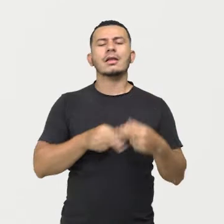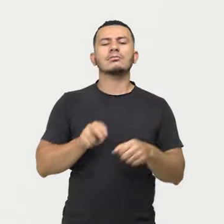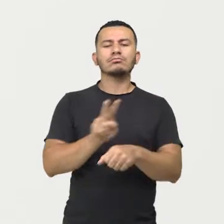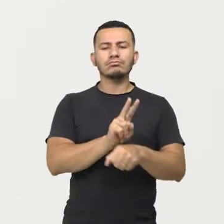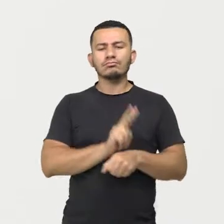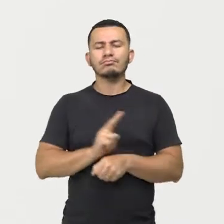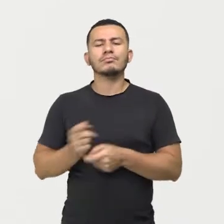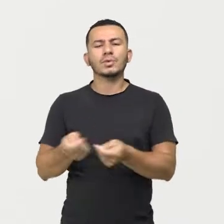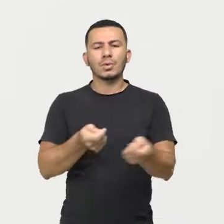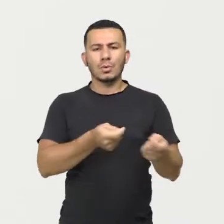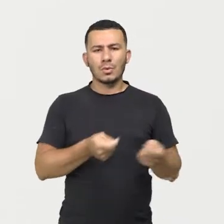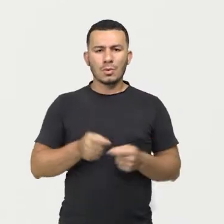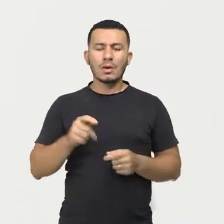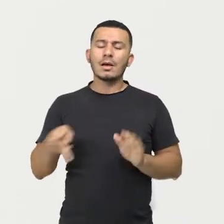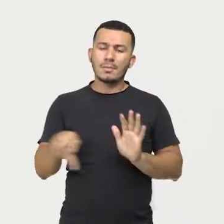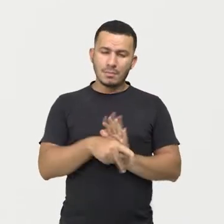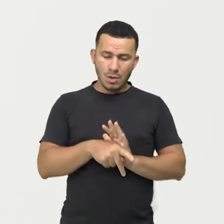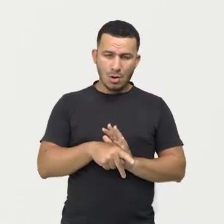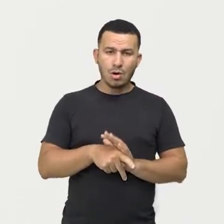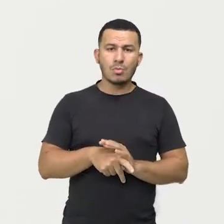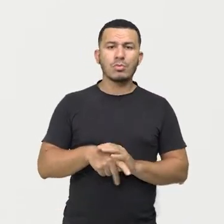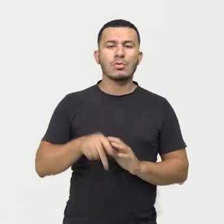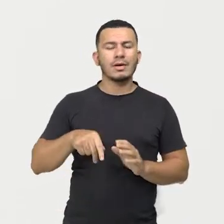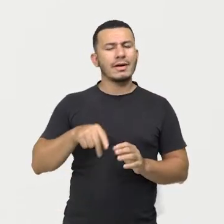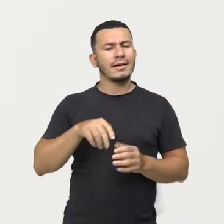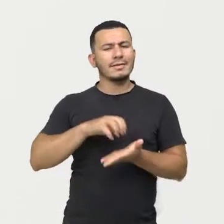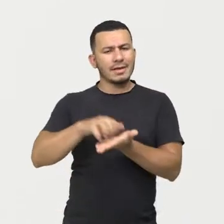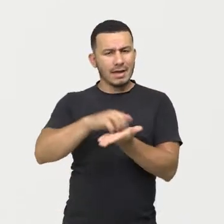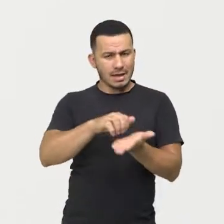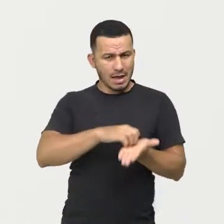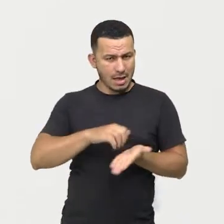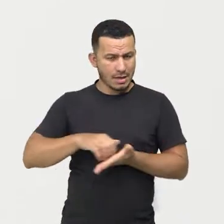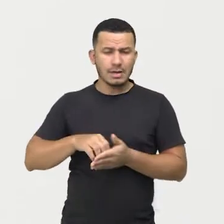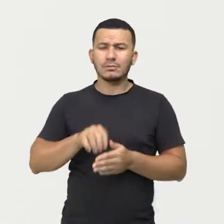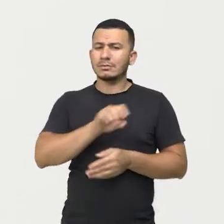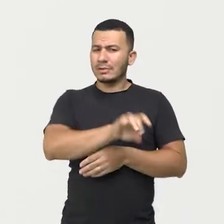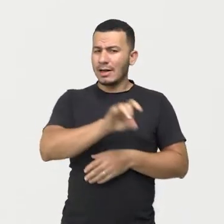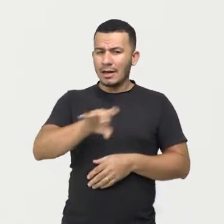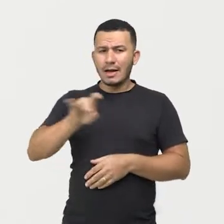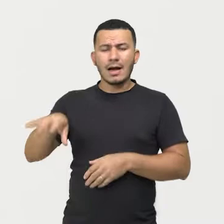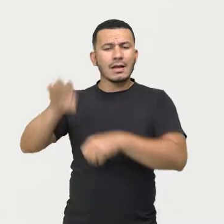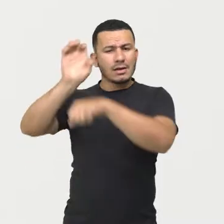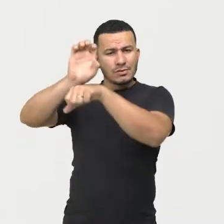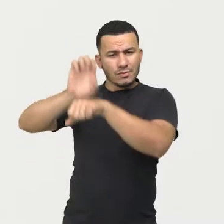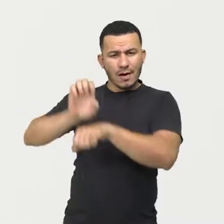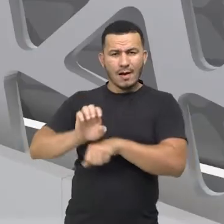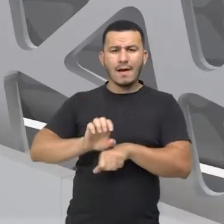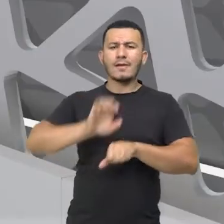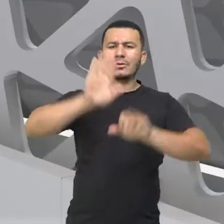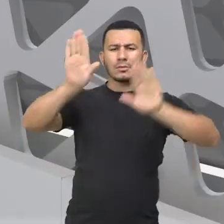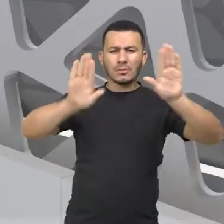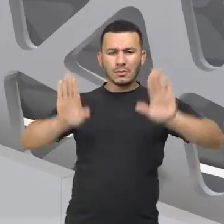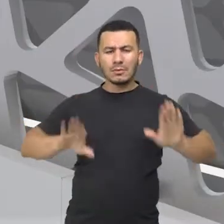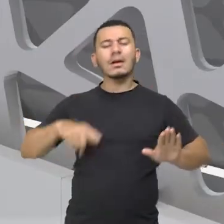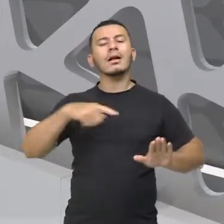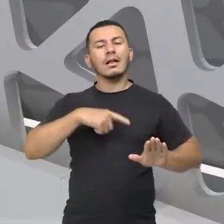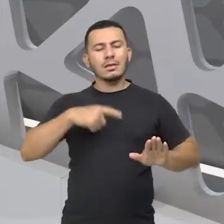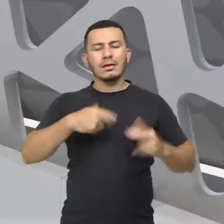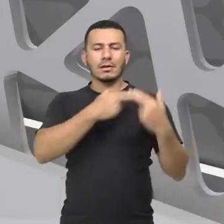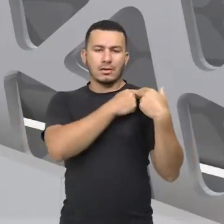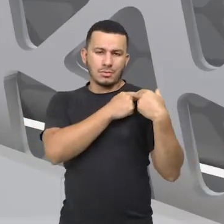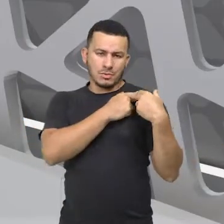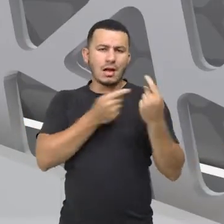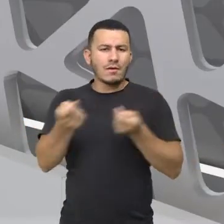administrar? Vai ser, então, a secretaria estadual. Cada secretaria, cada estado vai ter a sua secretaria, portanto, vai estar ali